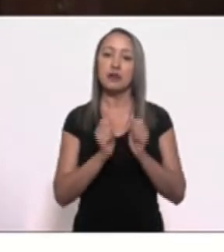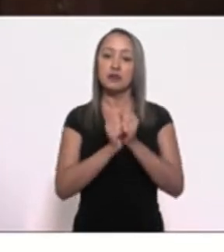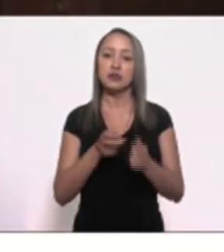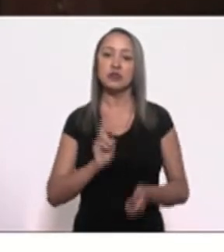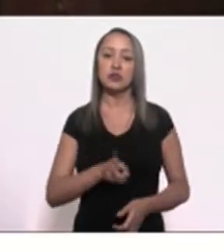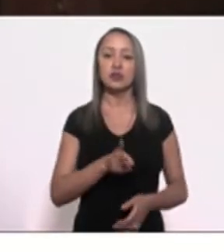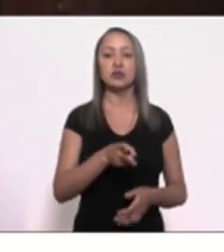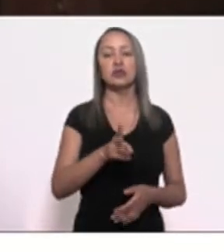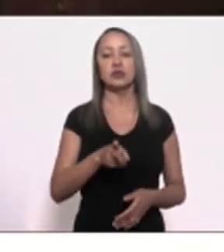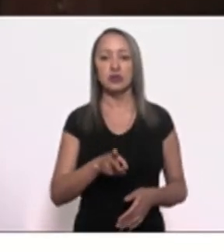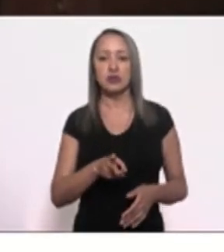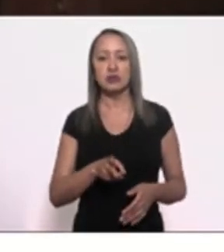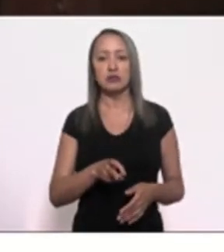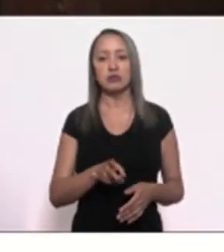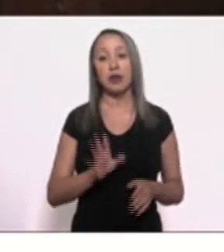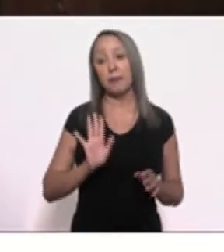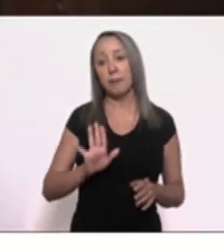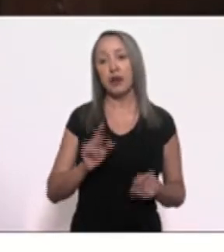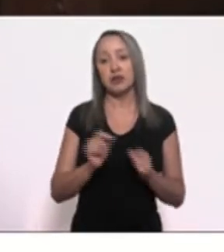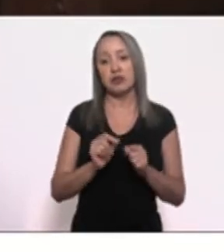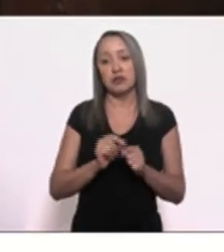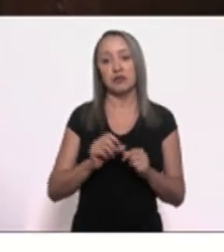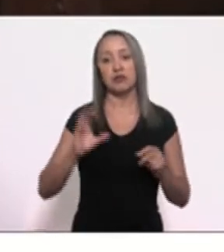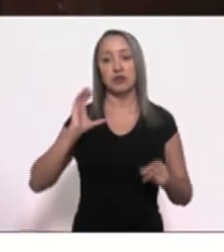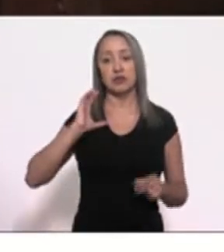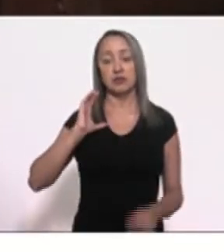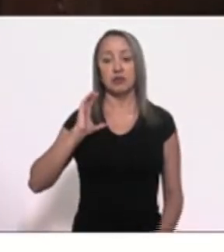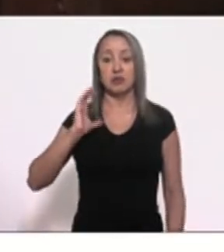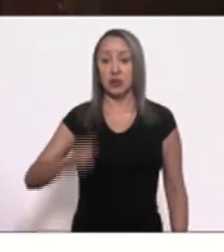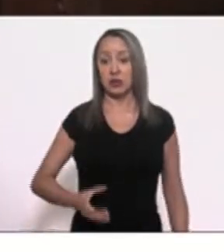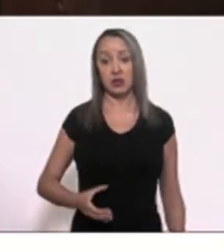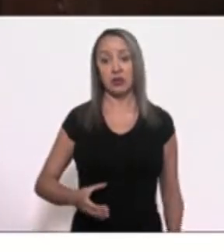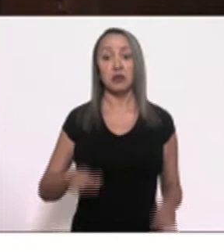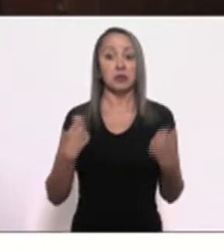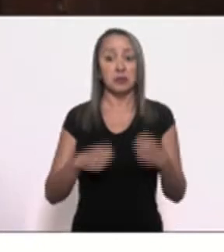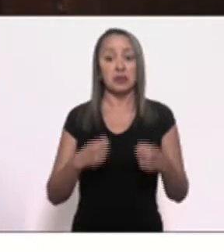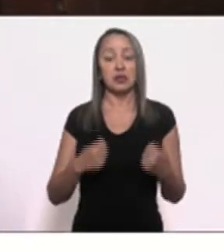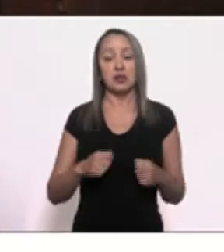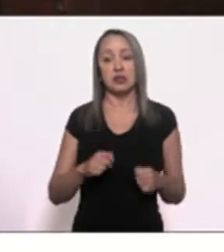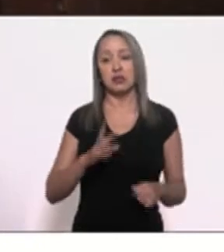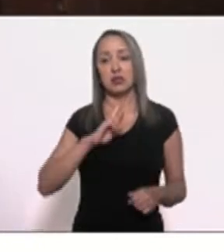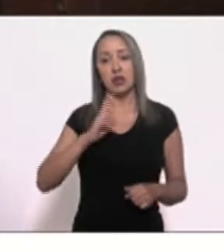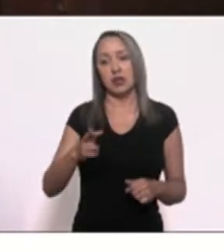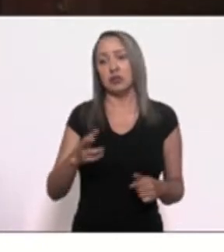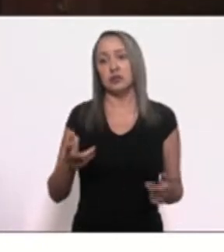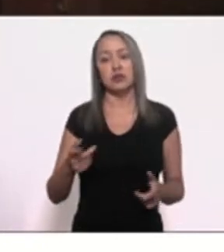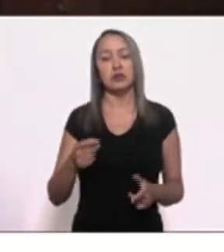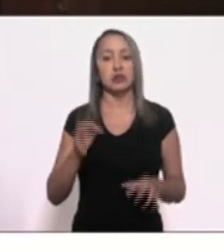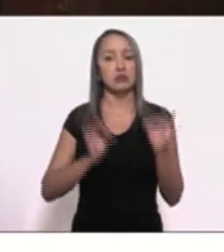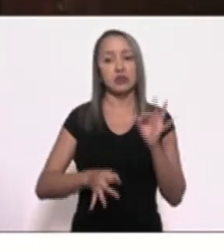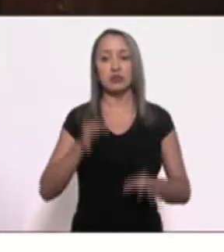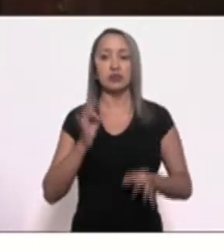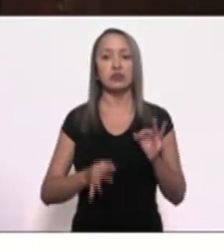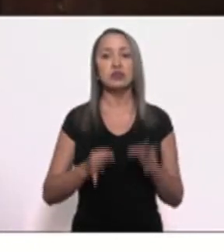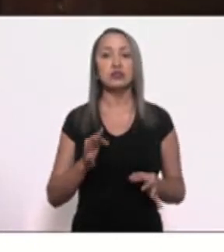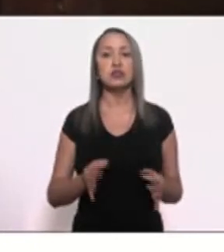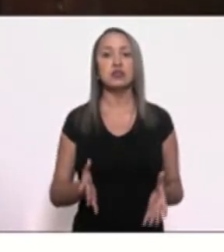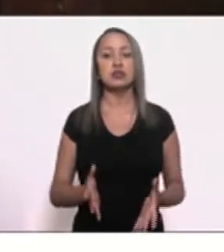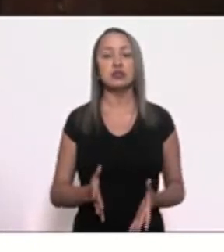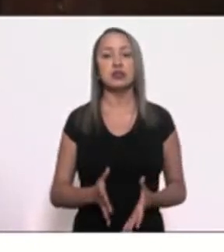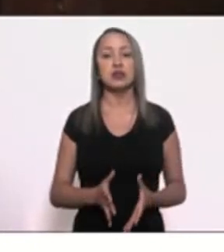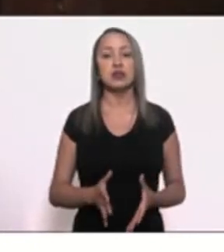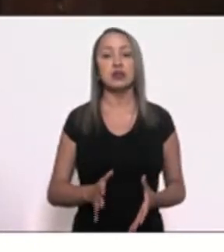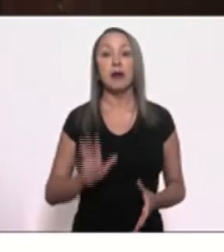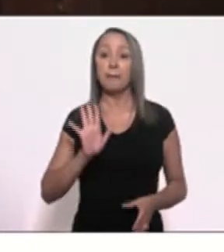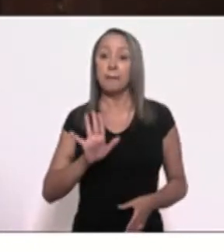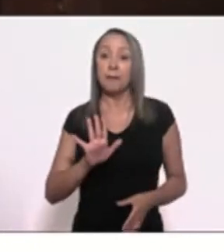Caso ele tenha cometido algum crime, é ele que vá responder junto às instâncias devidas. O que